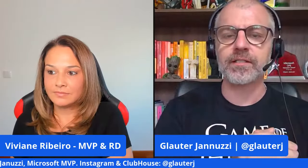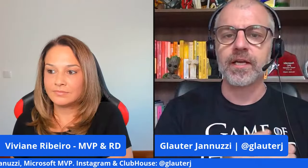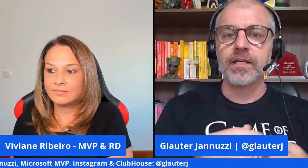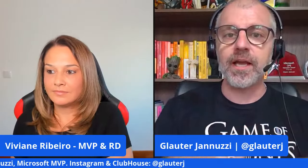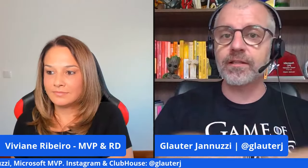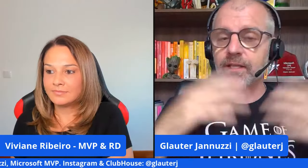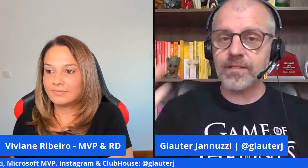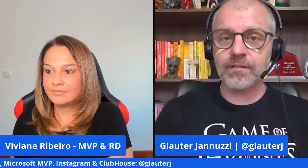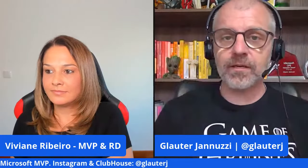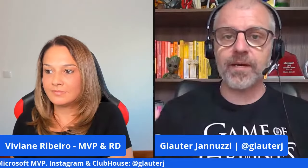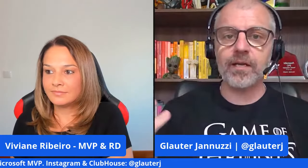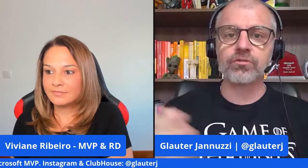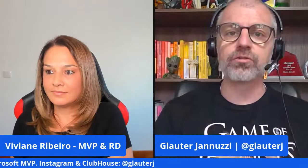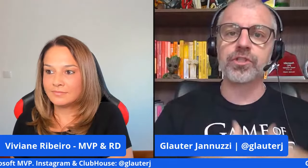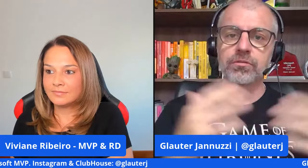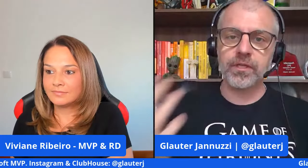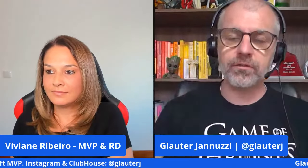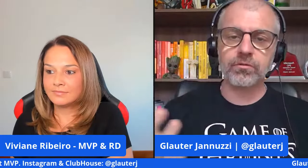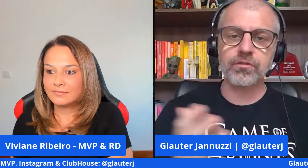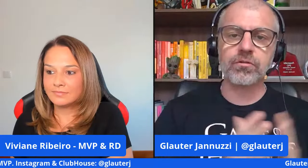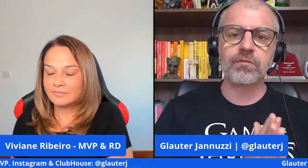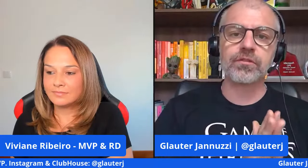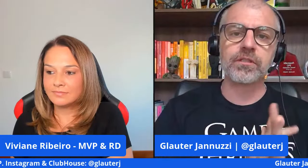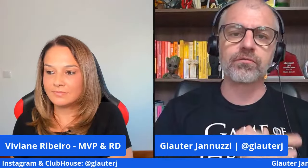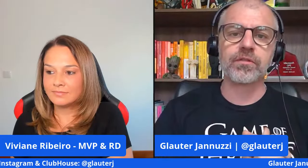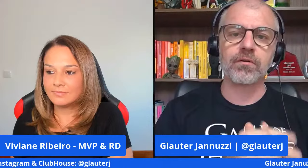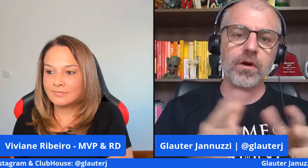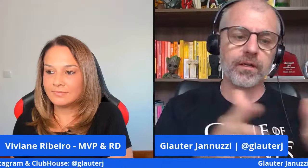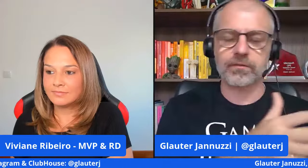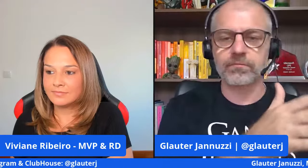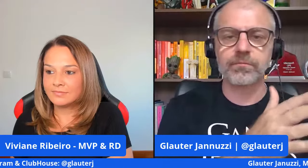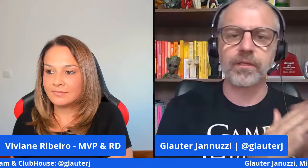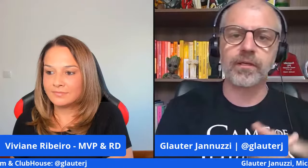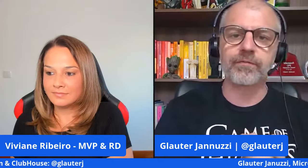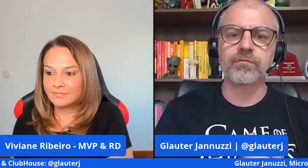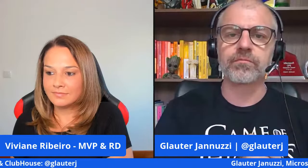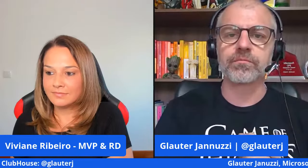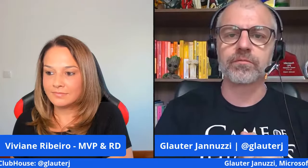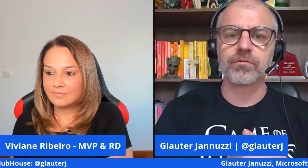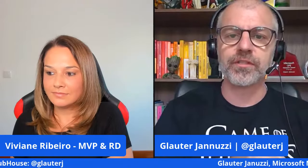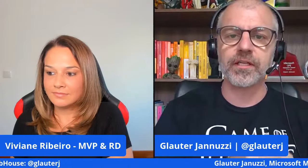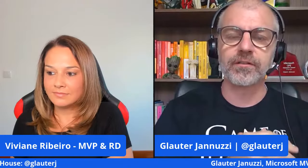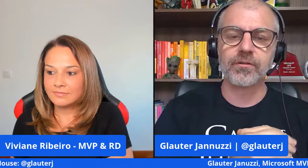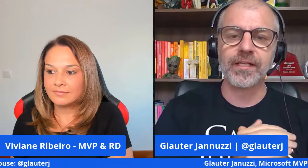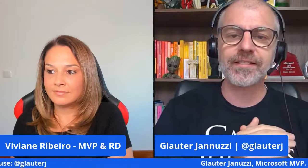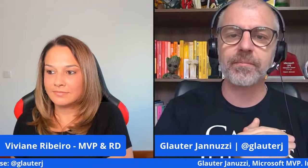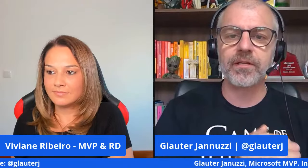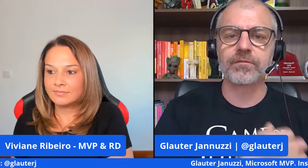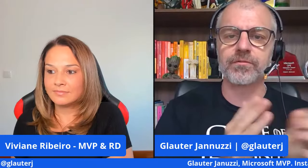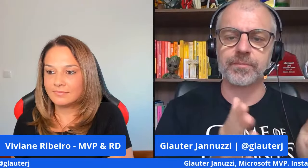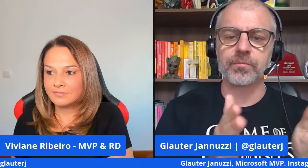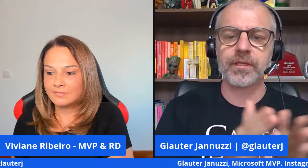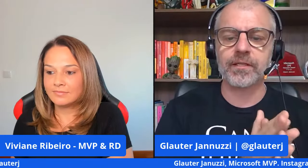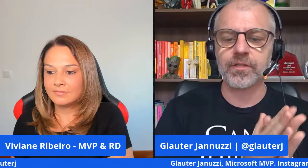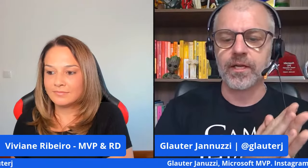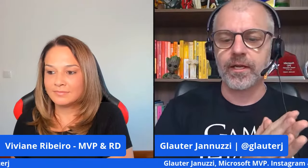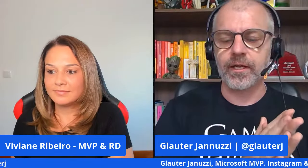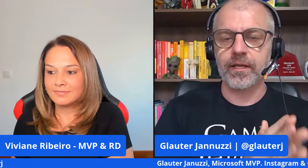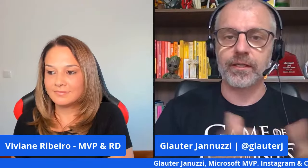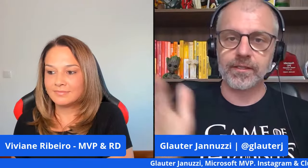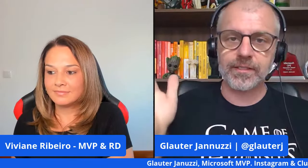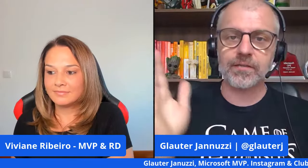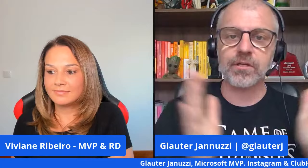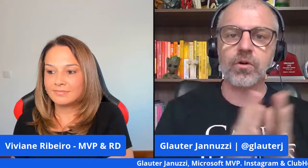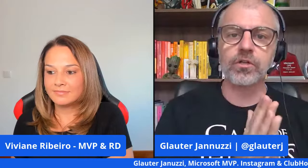profissionais e aí desse trabalho surgiram dois novos livros agora que estão estreando estão em lançamento vão ser publicados